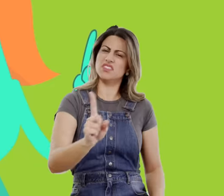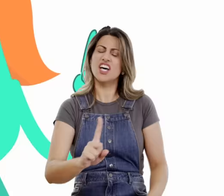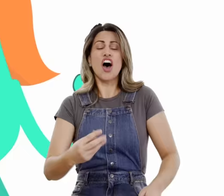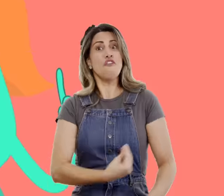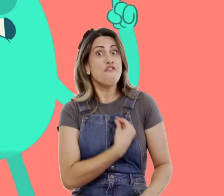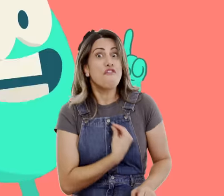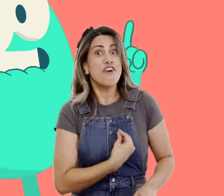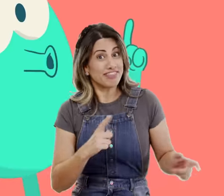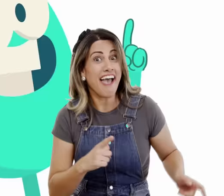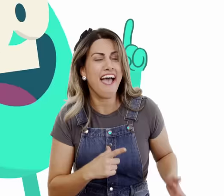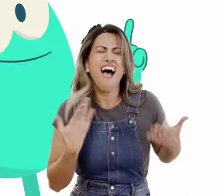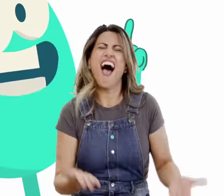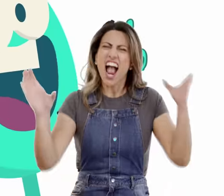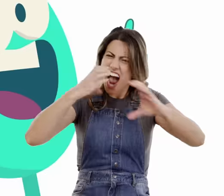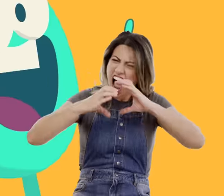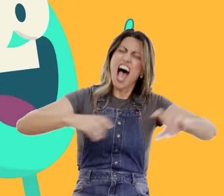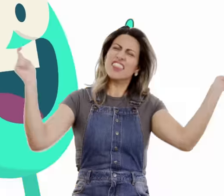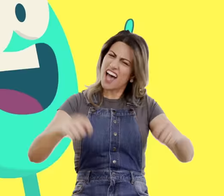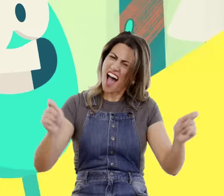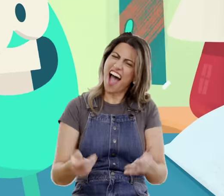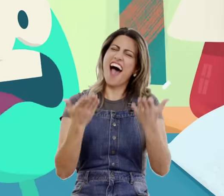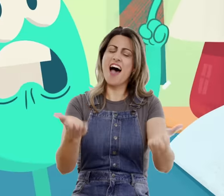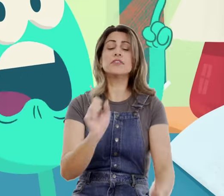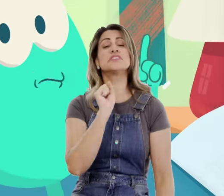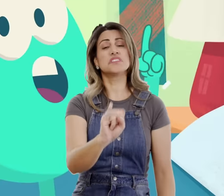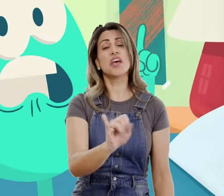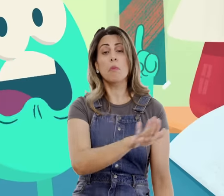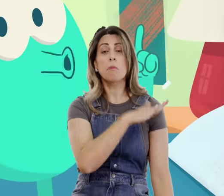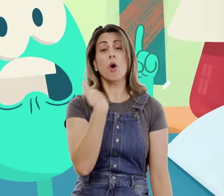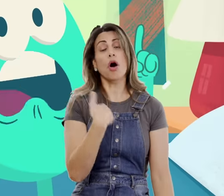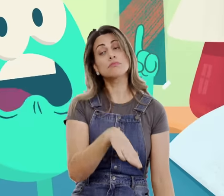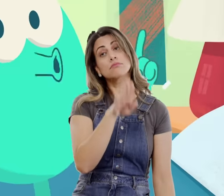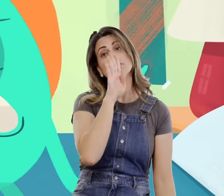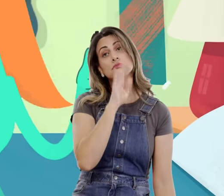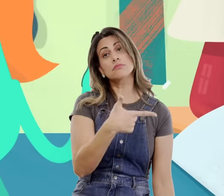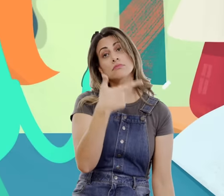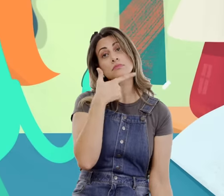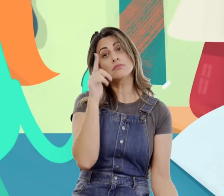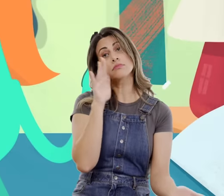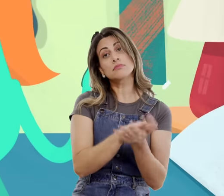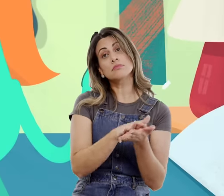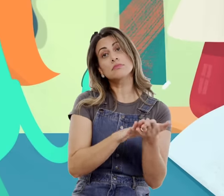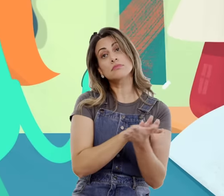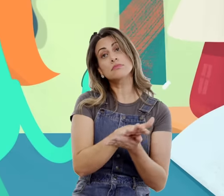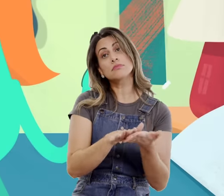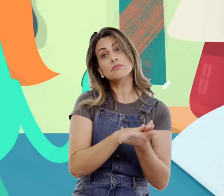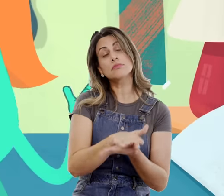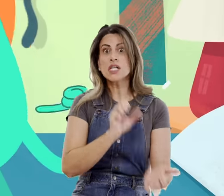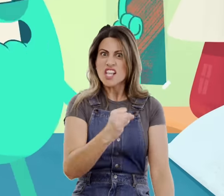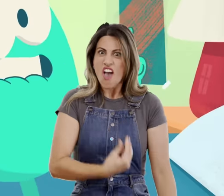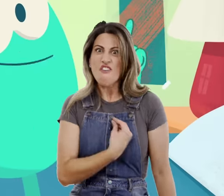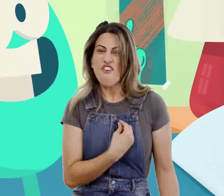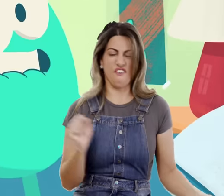estressa Quem tá vivo sempre canta Quem já morreu nenhum sorriso dá